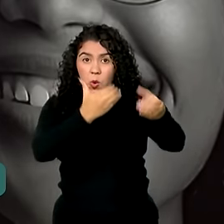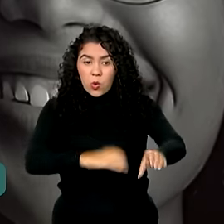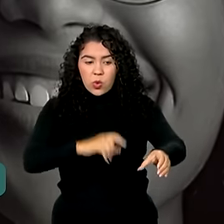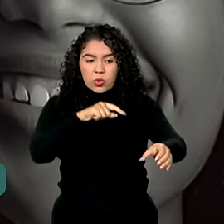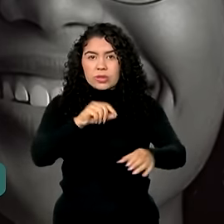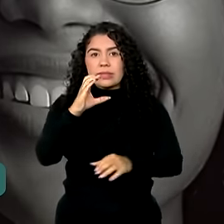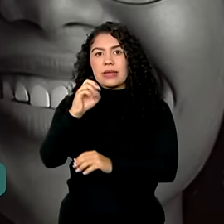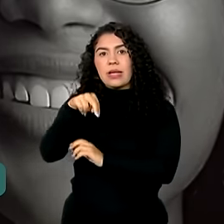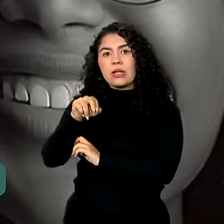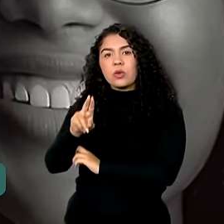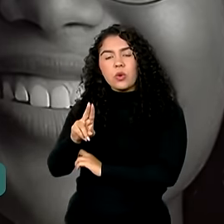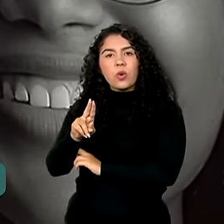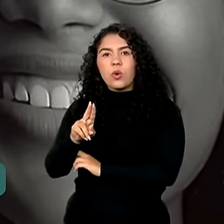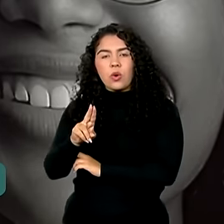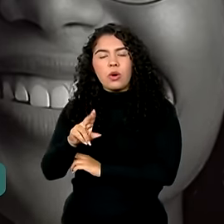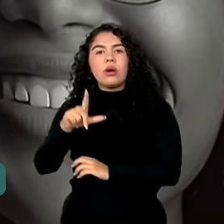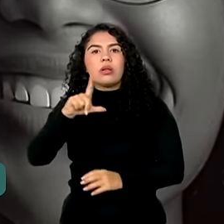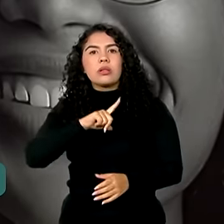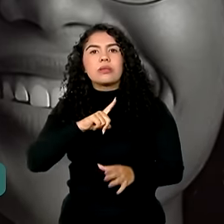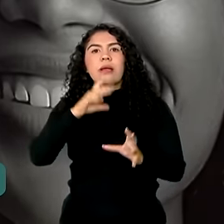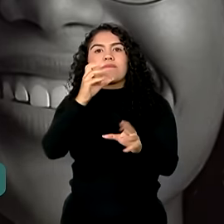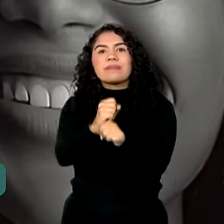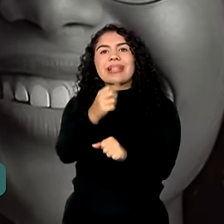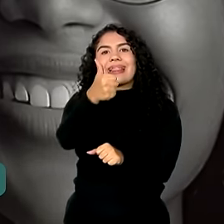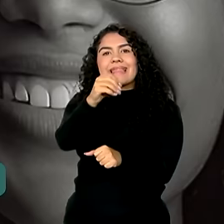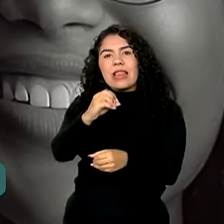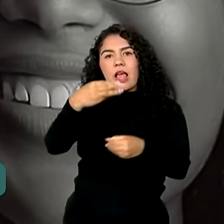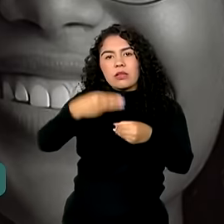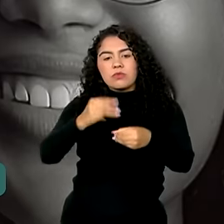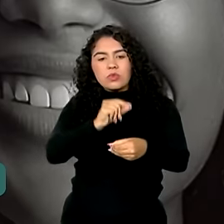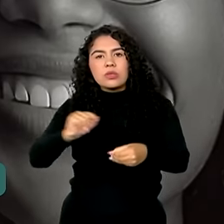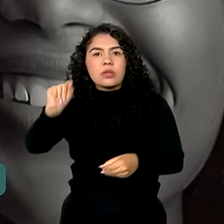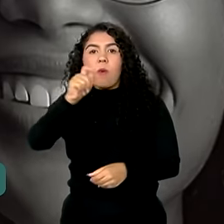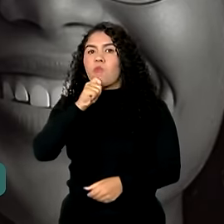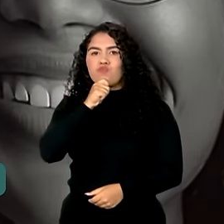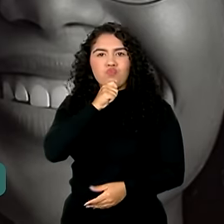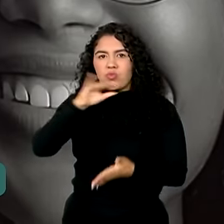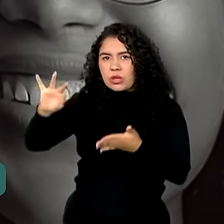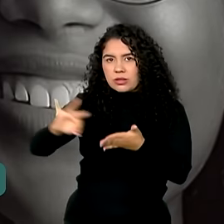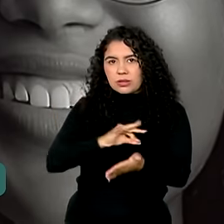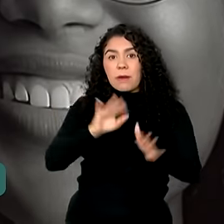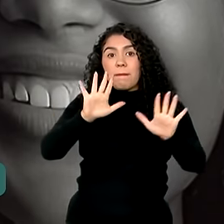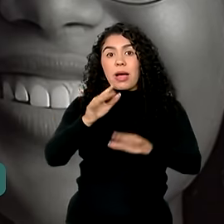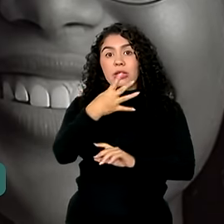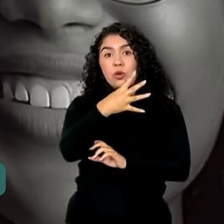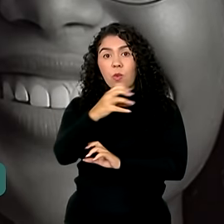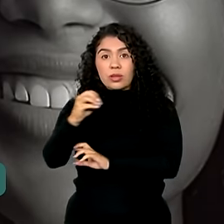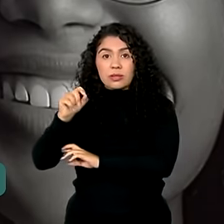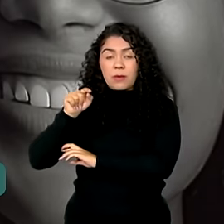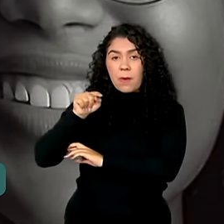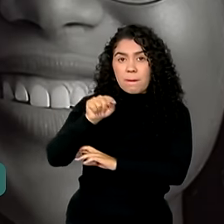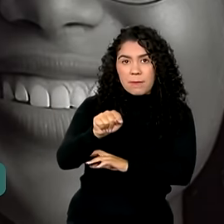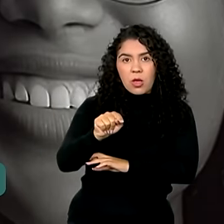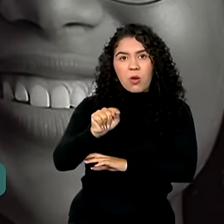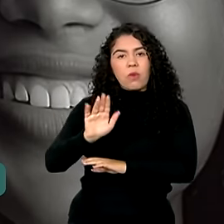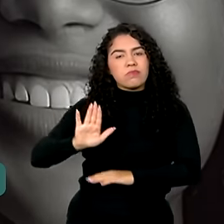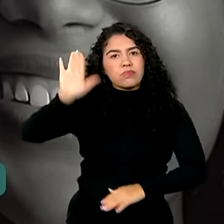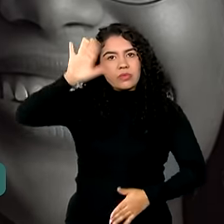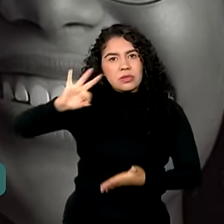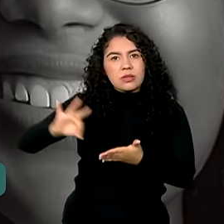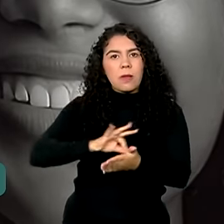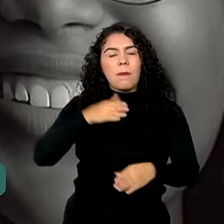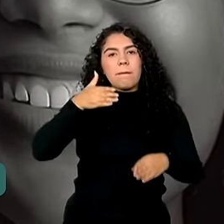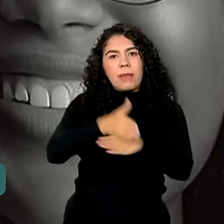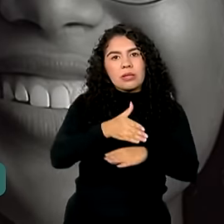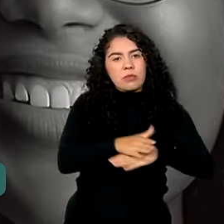registrou inscrições em 10 municípios e 400 mil candidatos participaram do processo seletivo